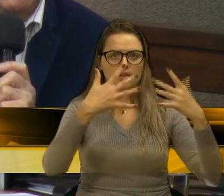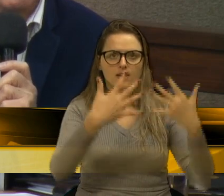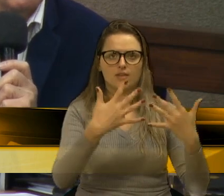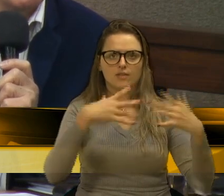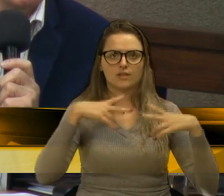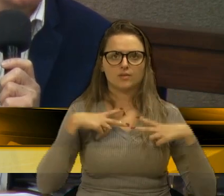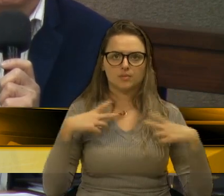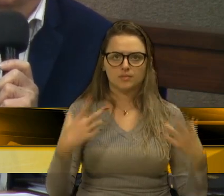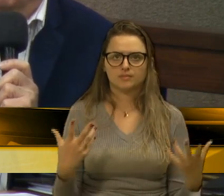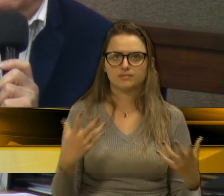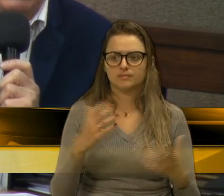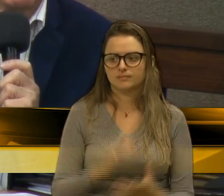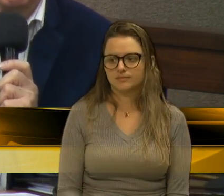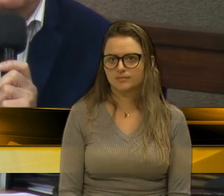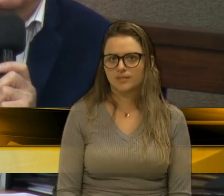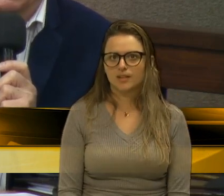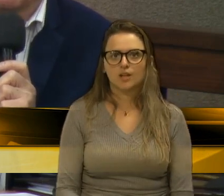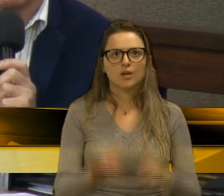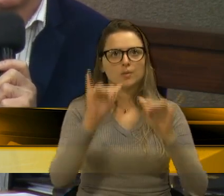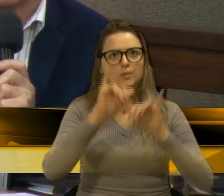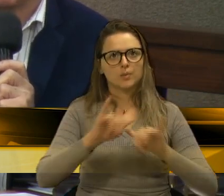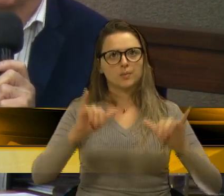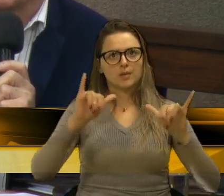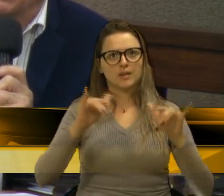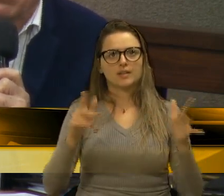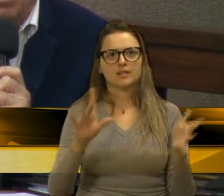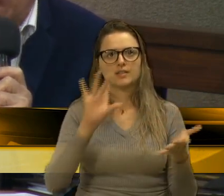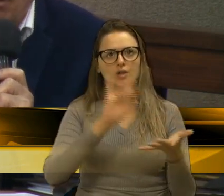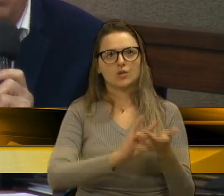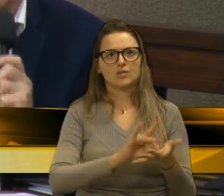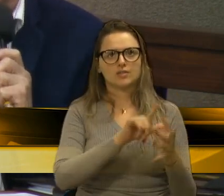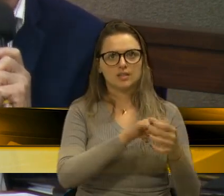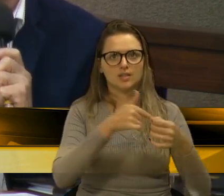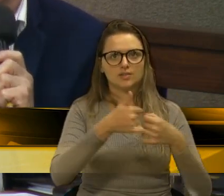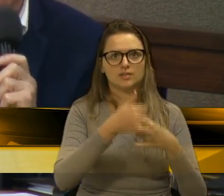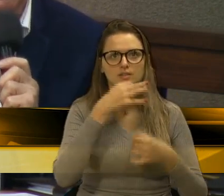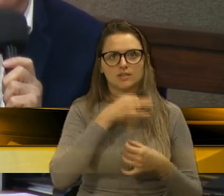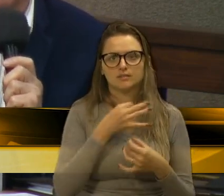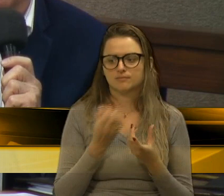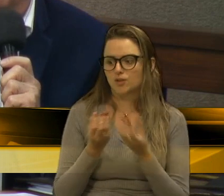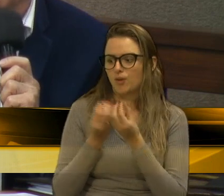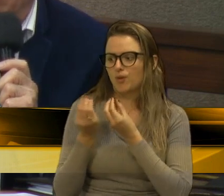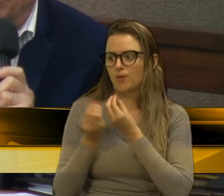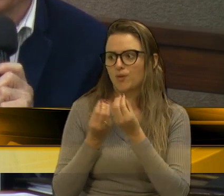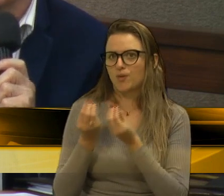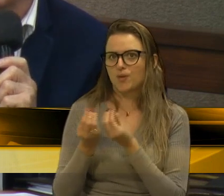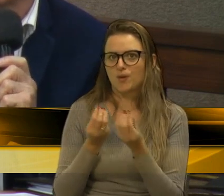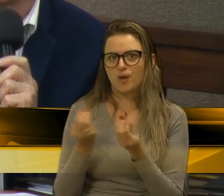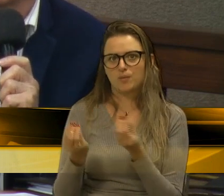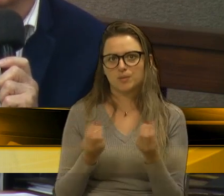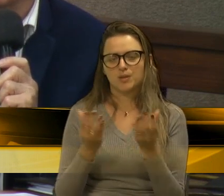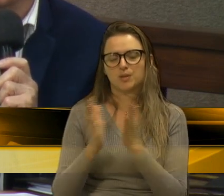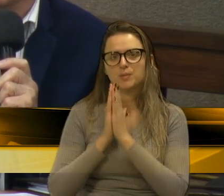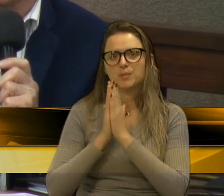está ali. Propaganda oficial do município, mas aonde nós chegamos, pelo amor de